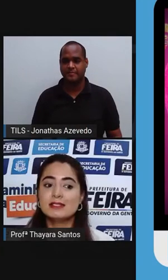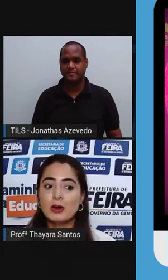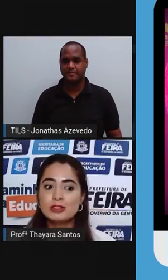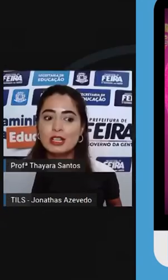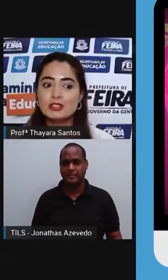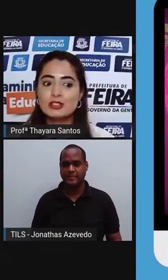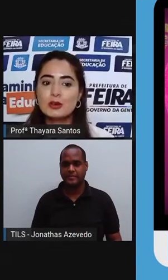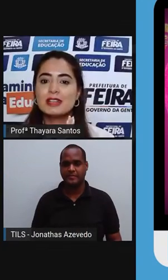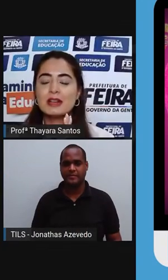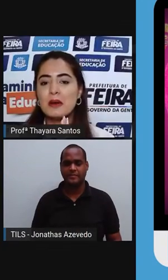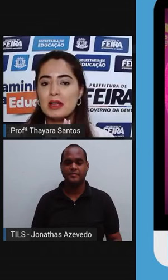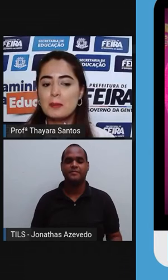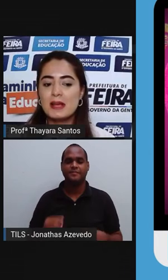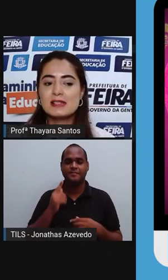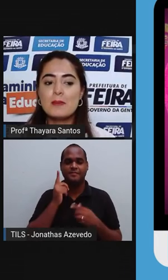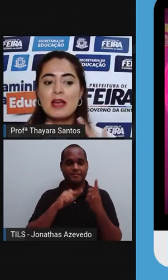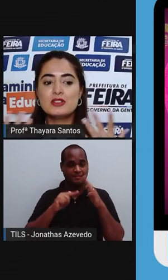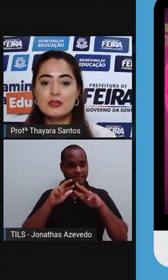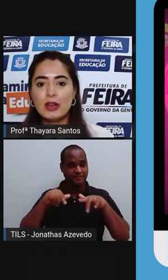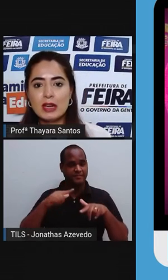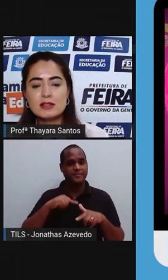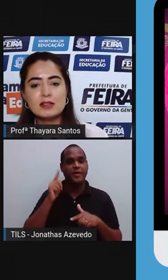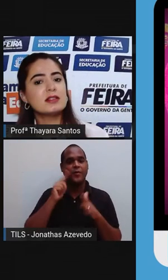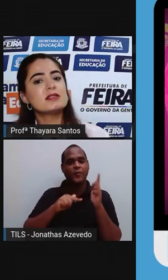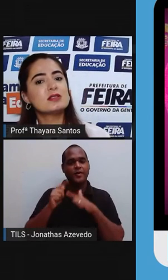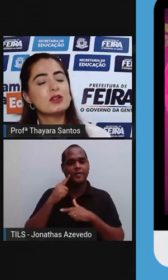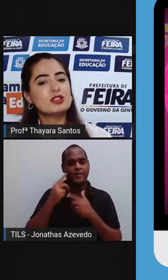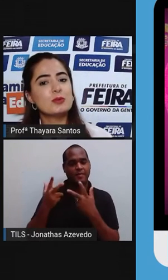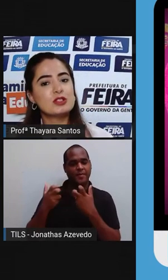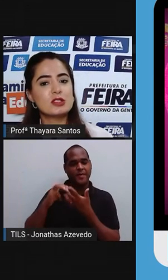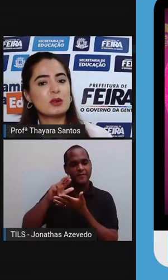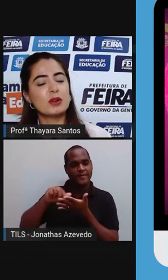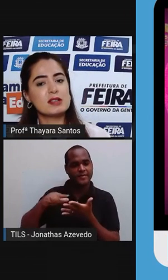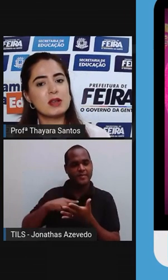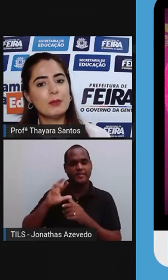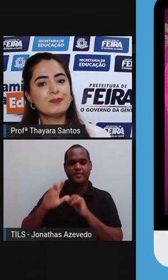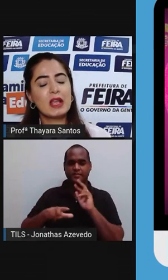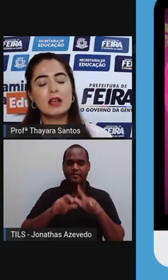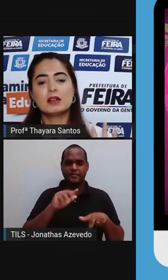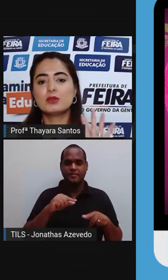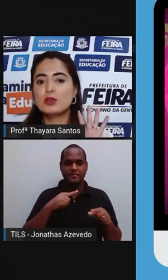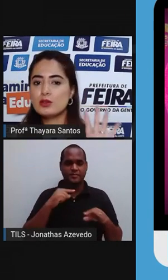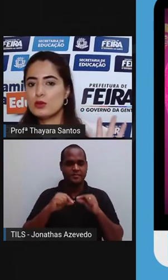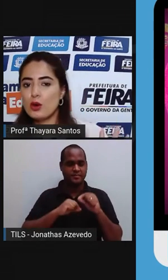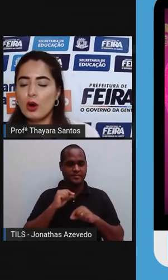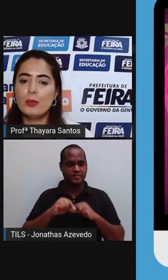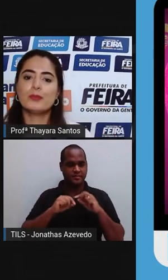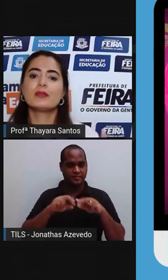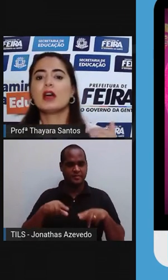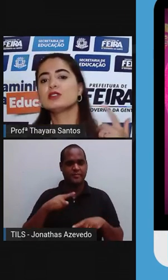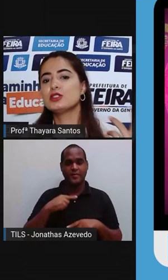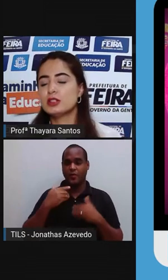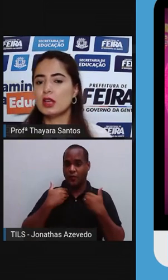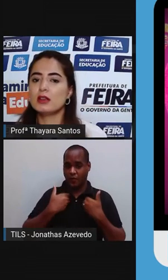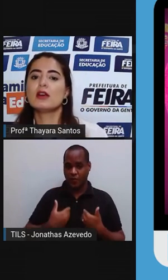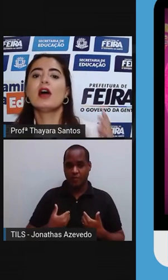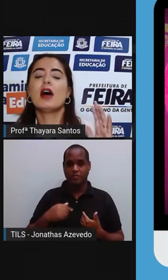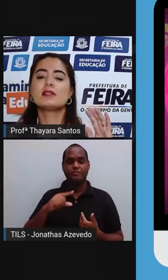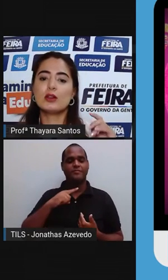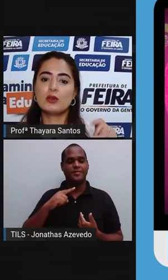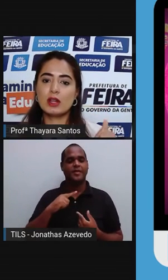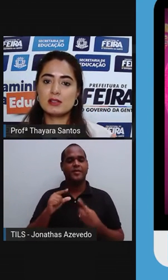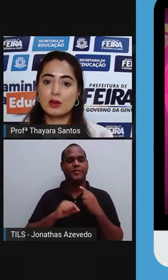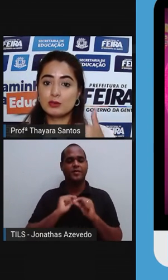Então, gente, conseguiram aí perceber a diferença entre esses dois tipos de circulação? Então, no nosso corpo, a gente tem